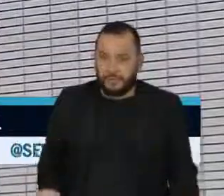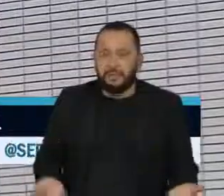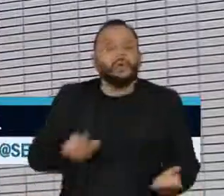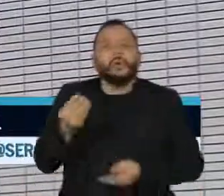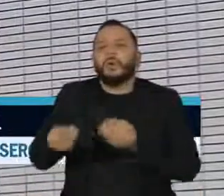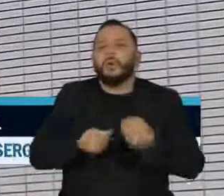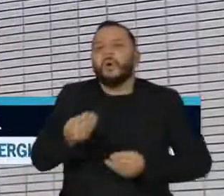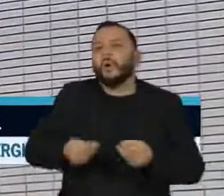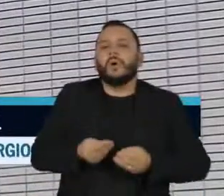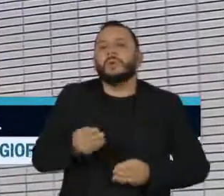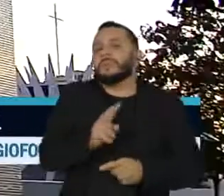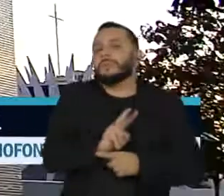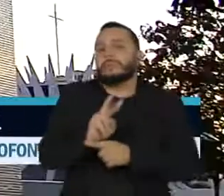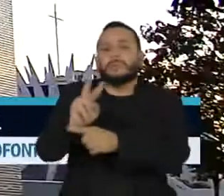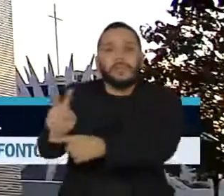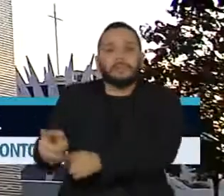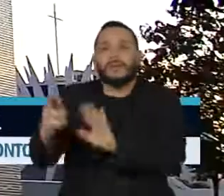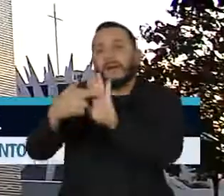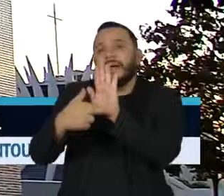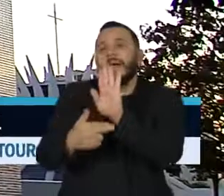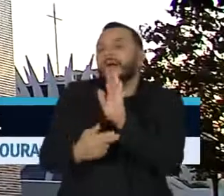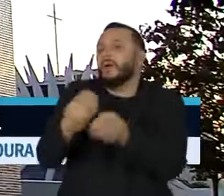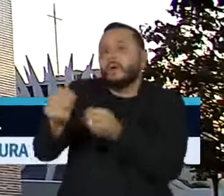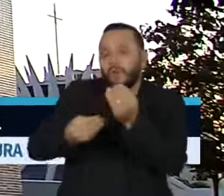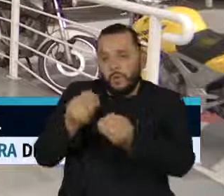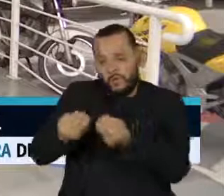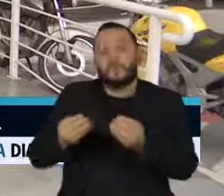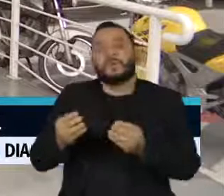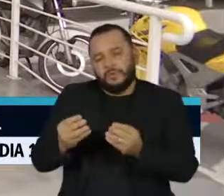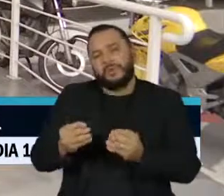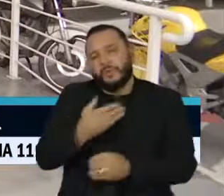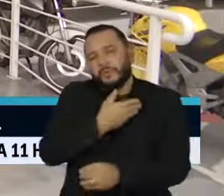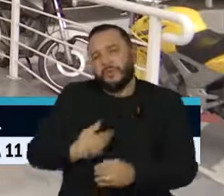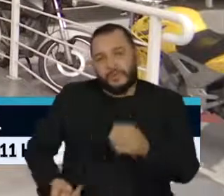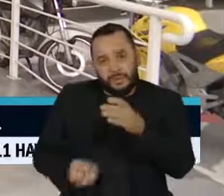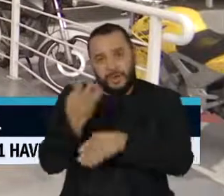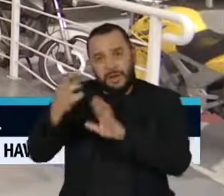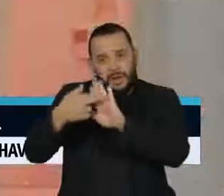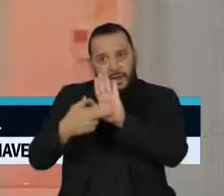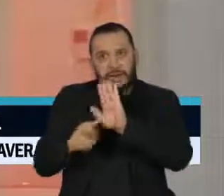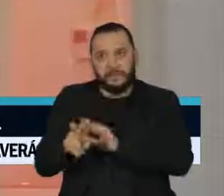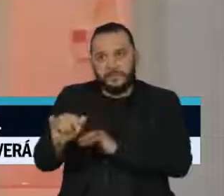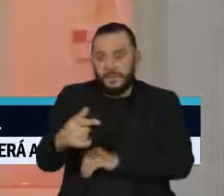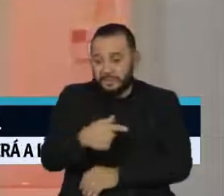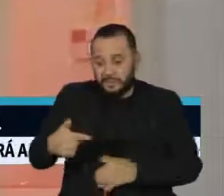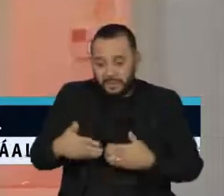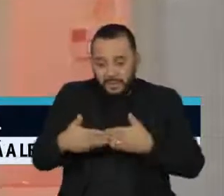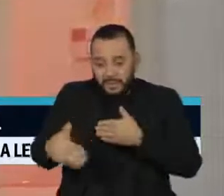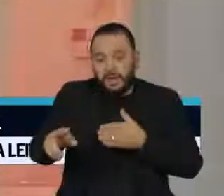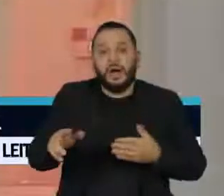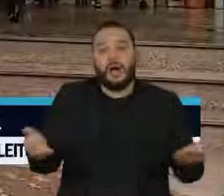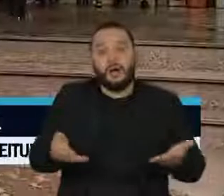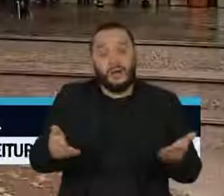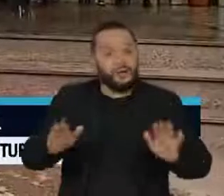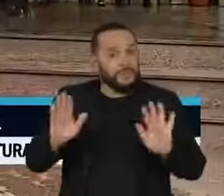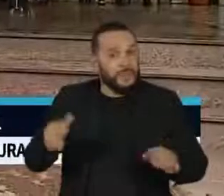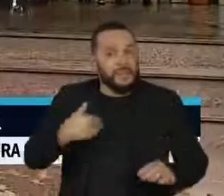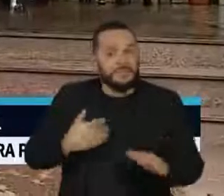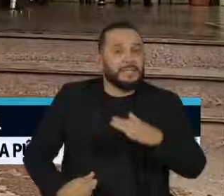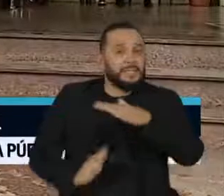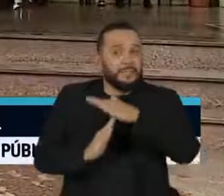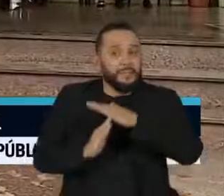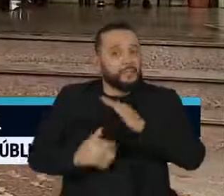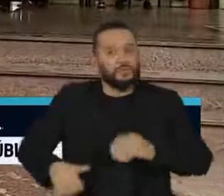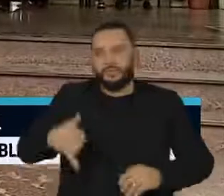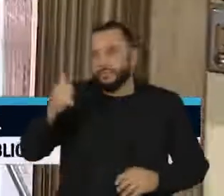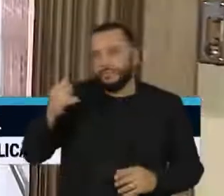ainda vai ser regulamentada pelo governo, provavelmente ainda nessa semana. Mas o limite de juros que os bancos poderão cobrar pode ficar de fora, ao contrário